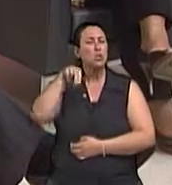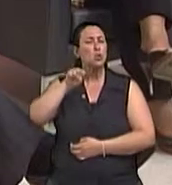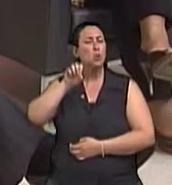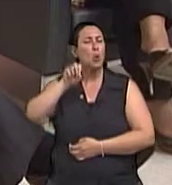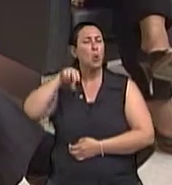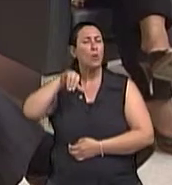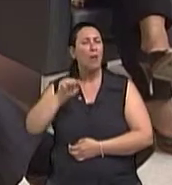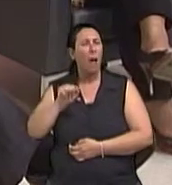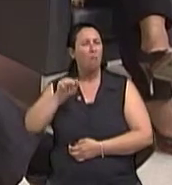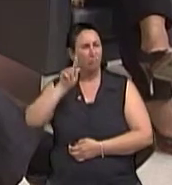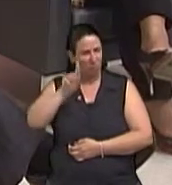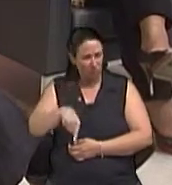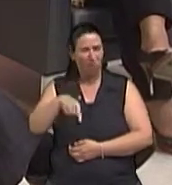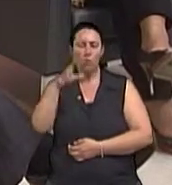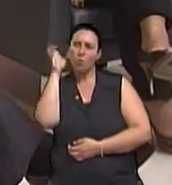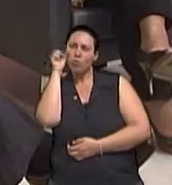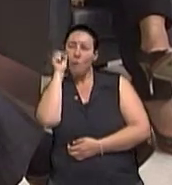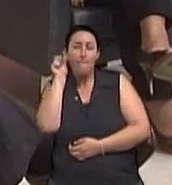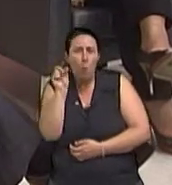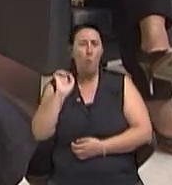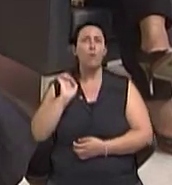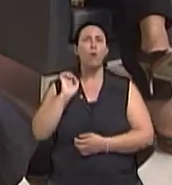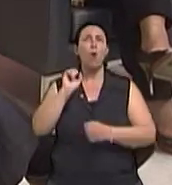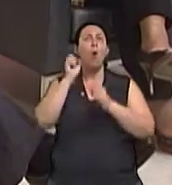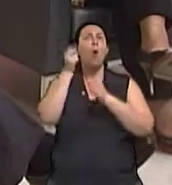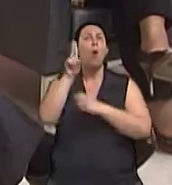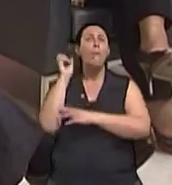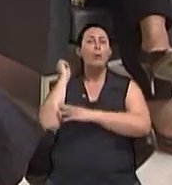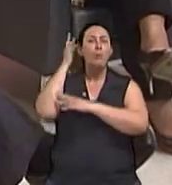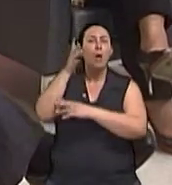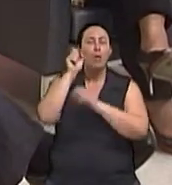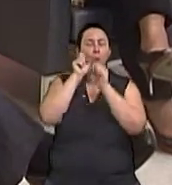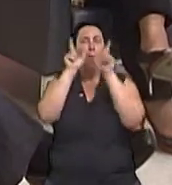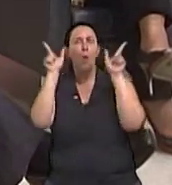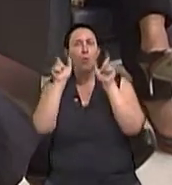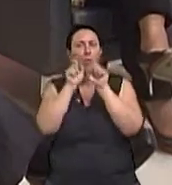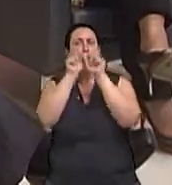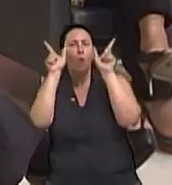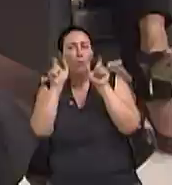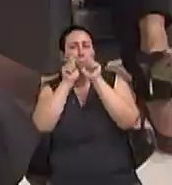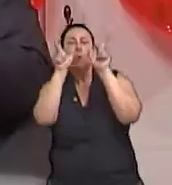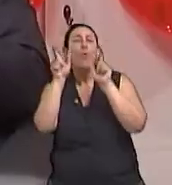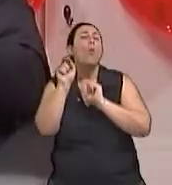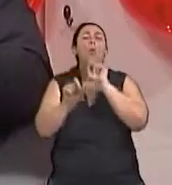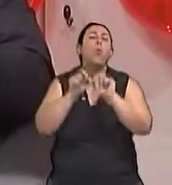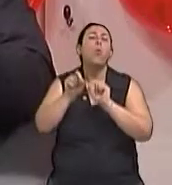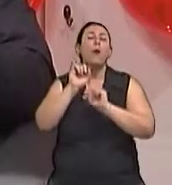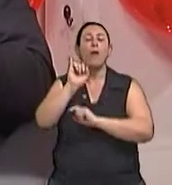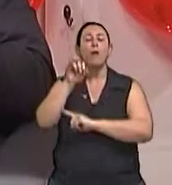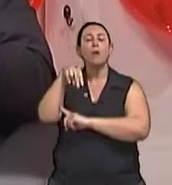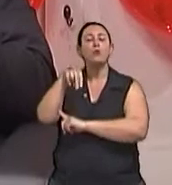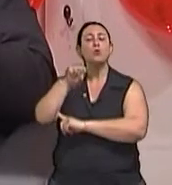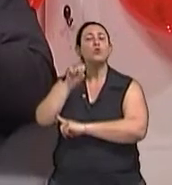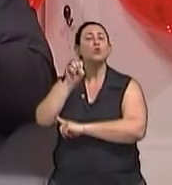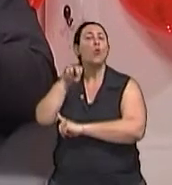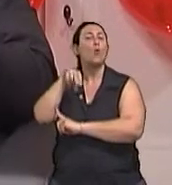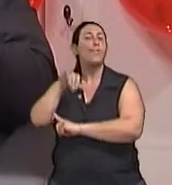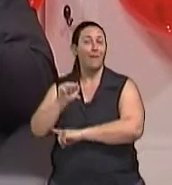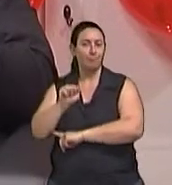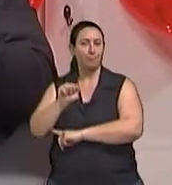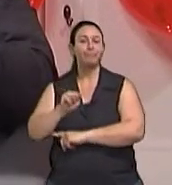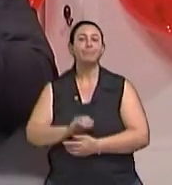pouquinho de noite? É passar a noite se acordando? Como é a gente classifica a insônia? Perfeito, Isabel. Então, a